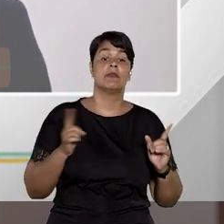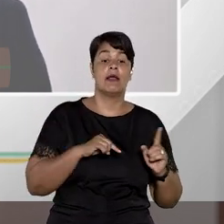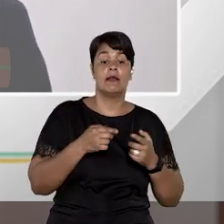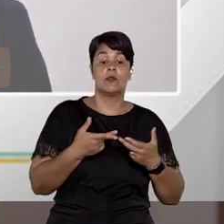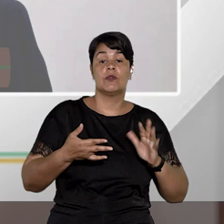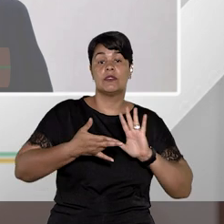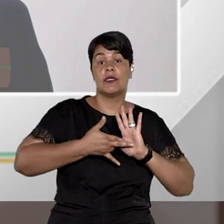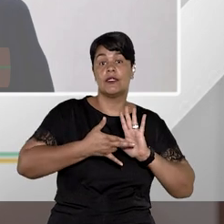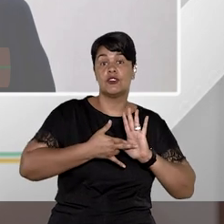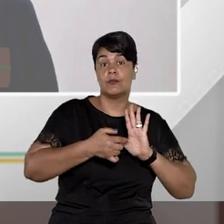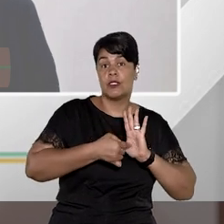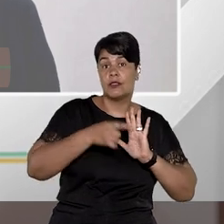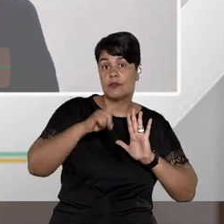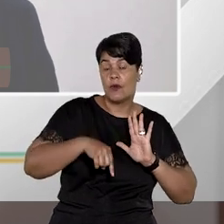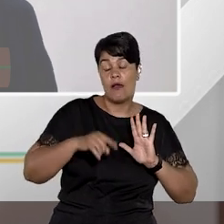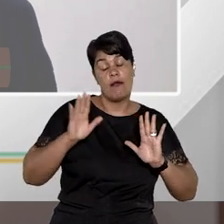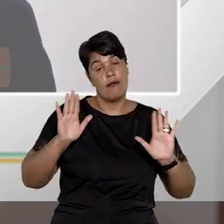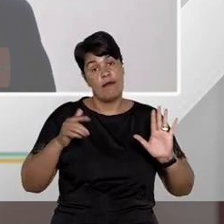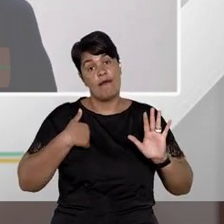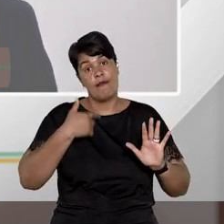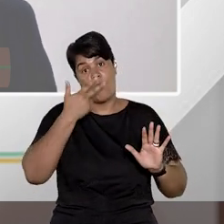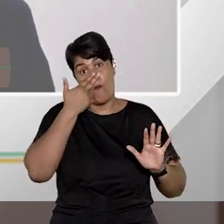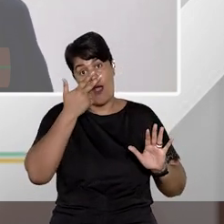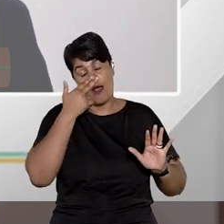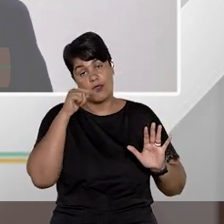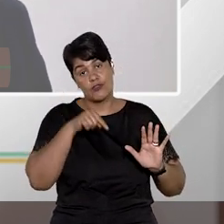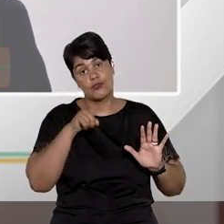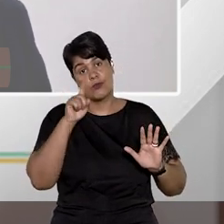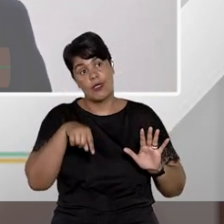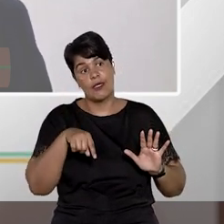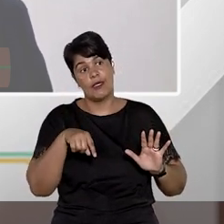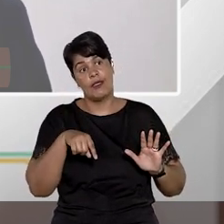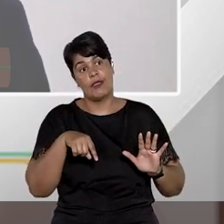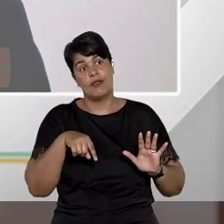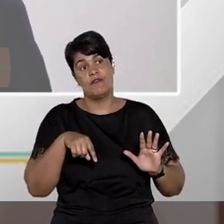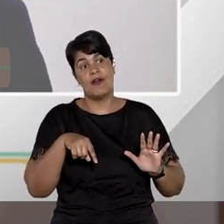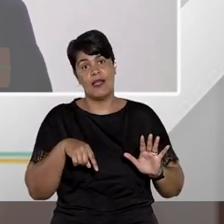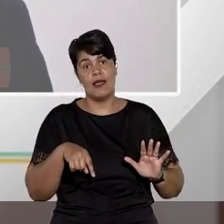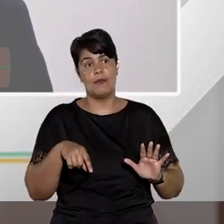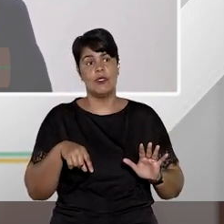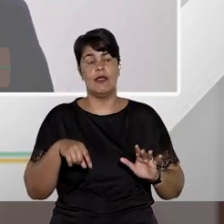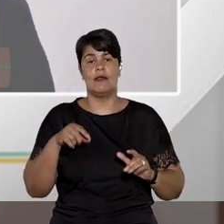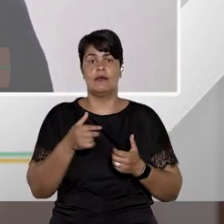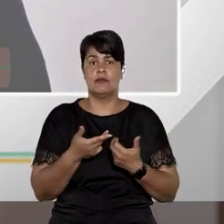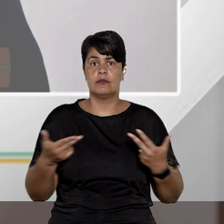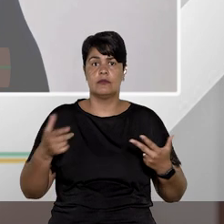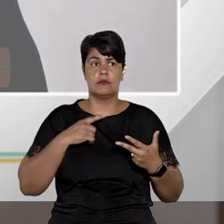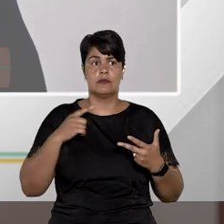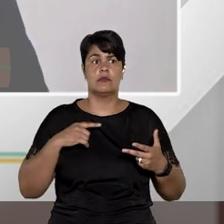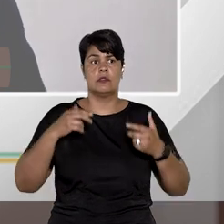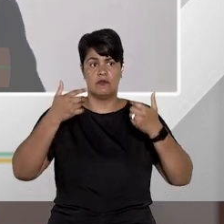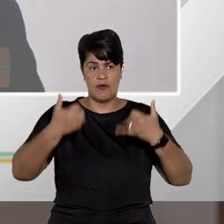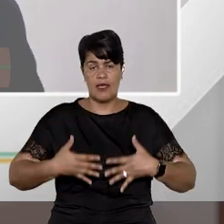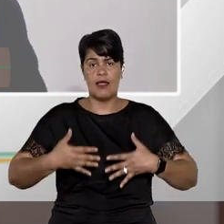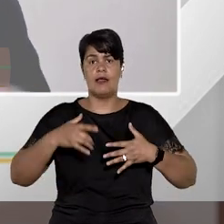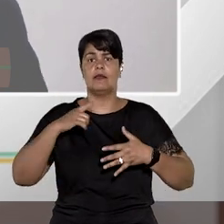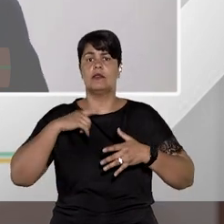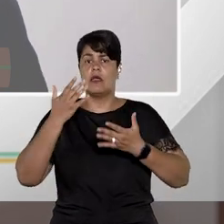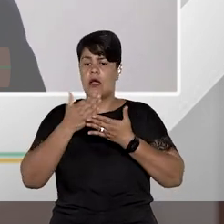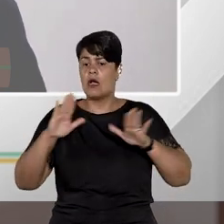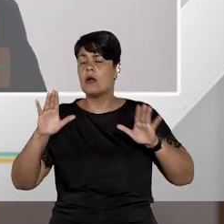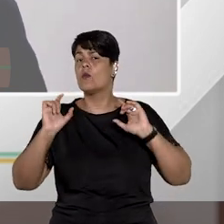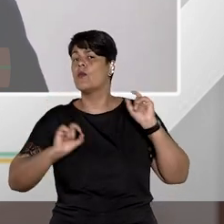regimento interno acredito que agora esteja assim a distribuição porque no primeiro momento a terceira sessão acabou